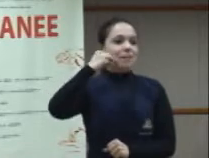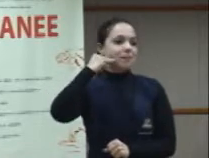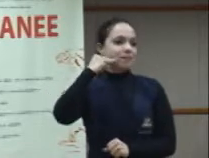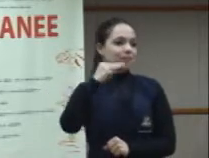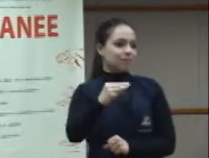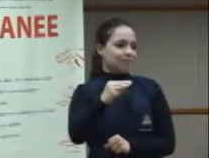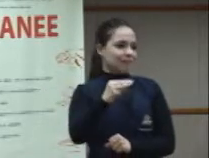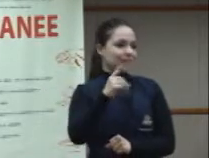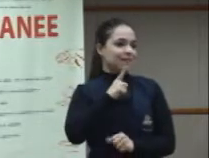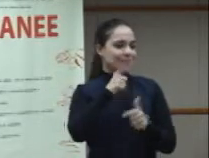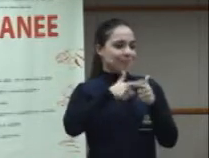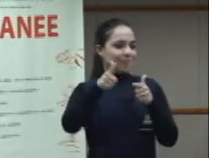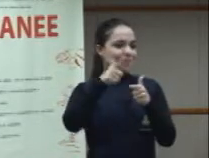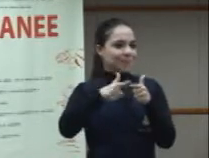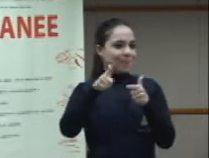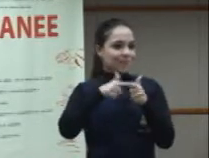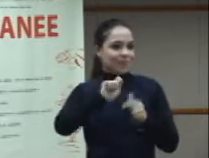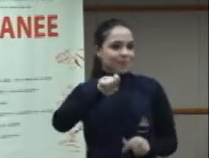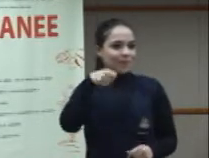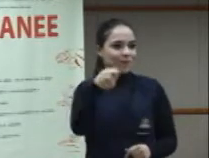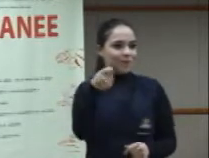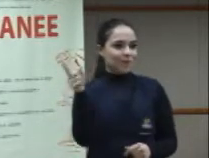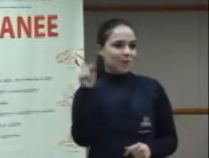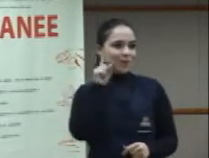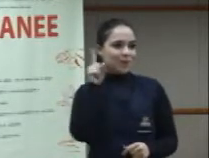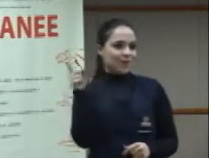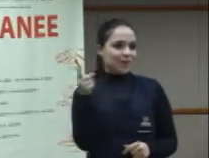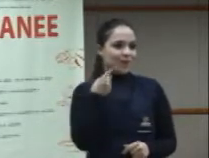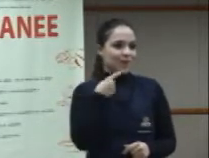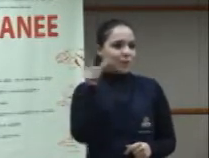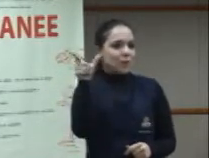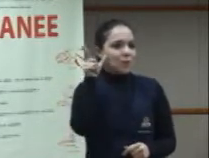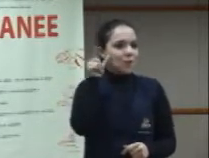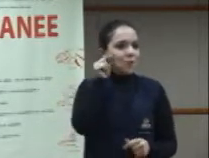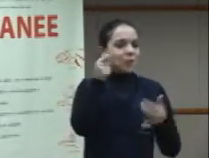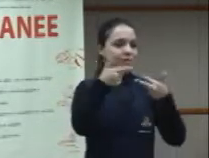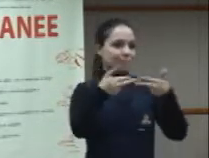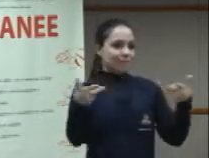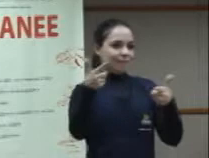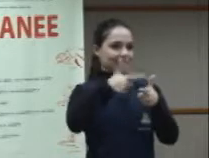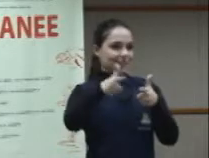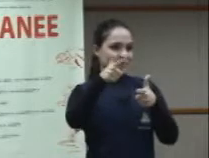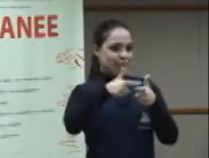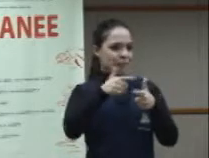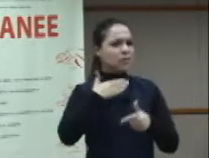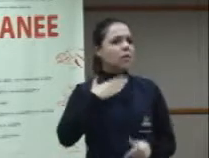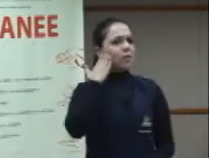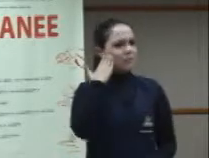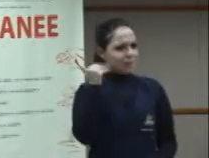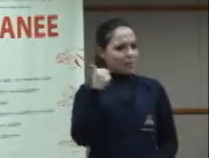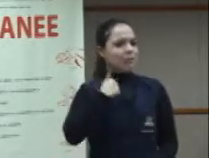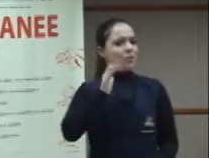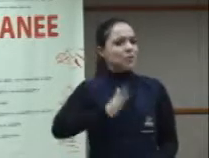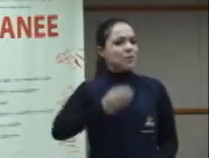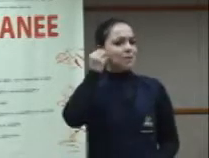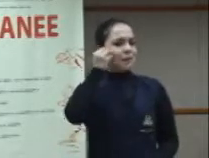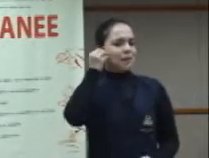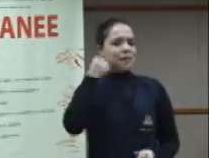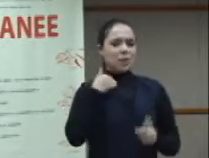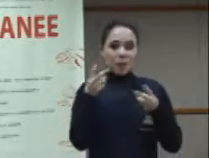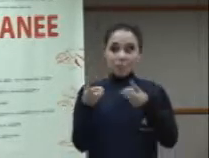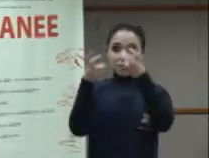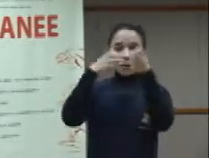problemas ligados à audição. E o mais interessante nisso tudo, e eu sei de experiência própria, que com esse número